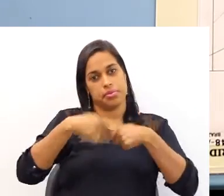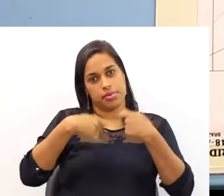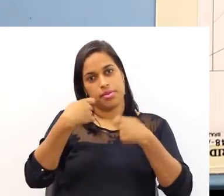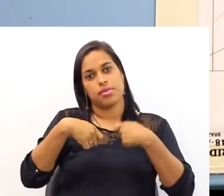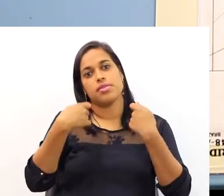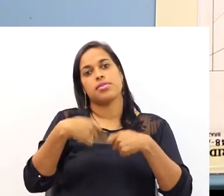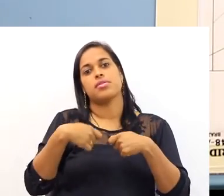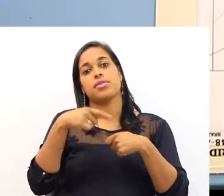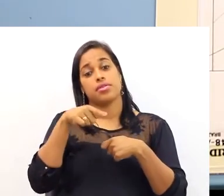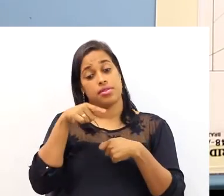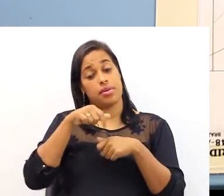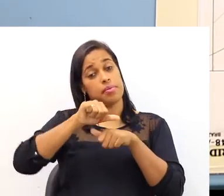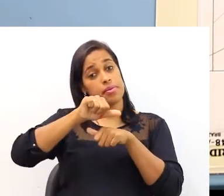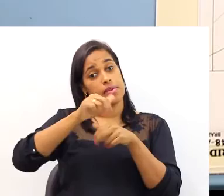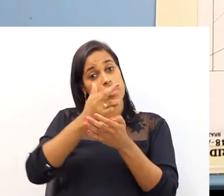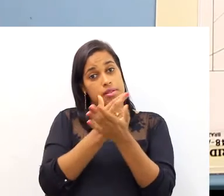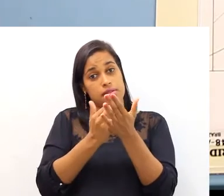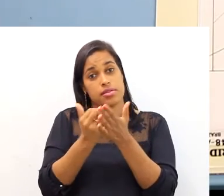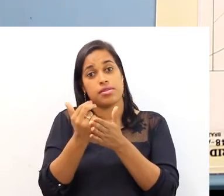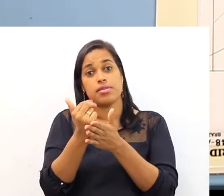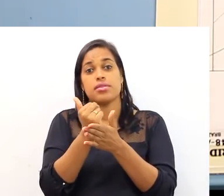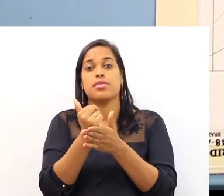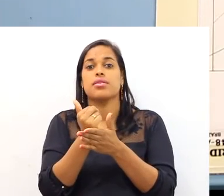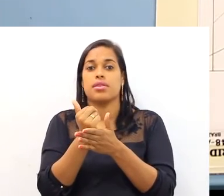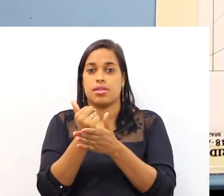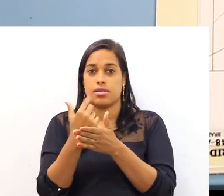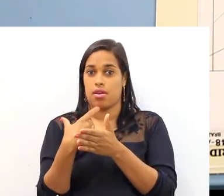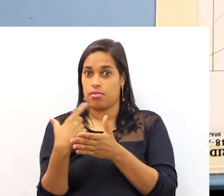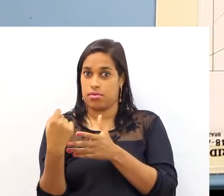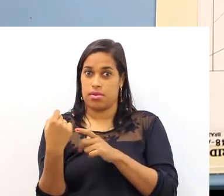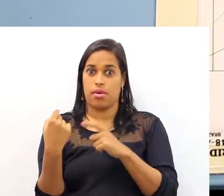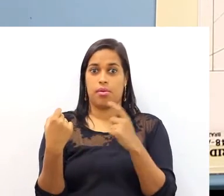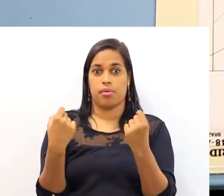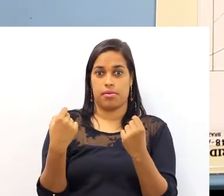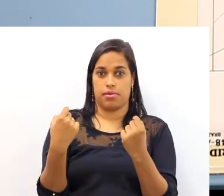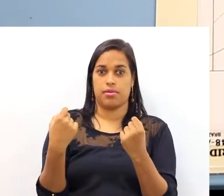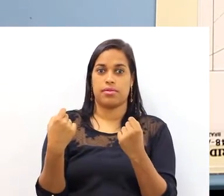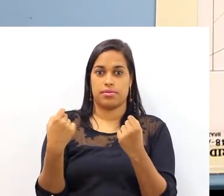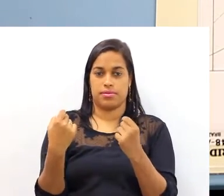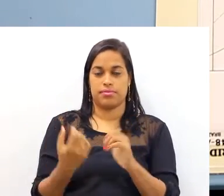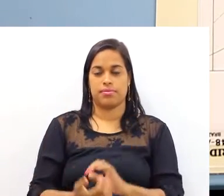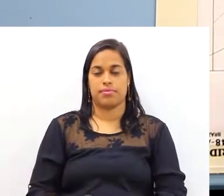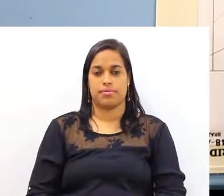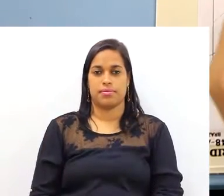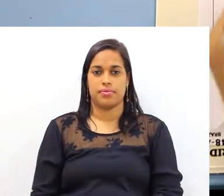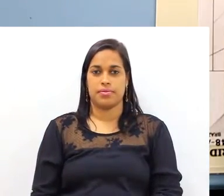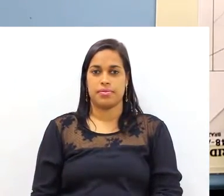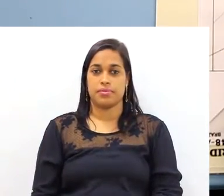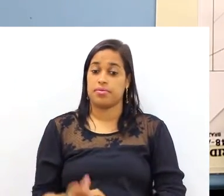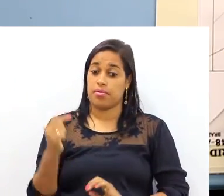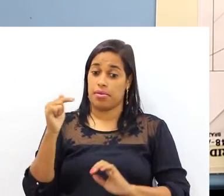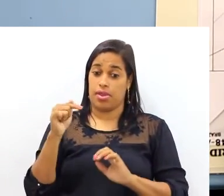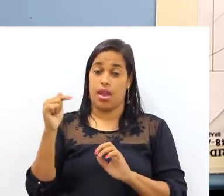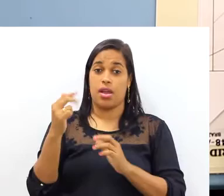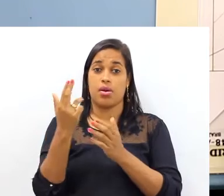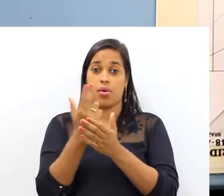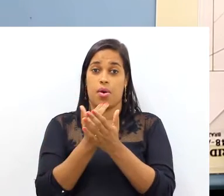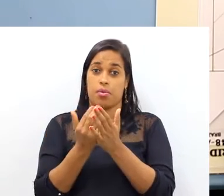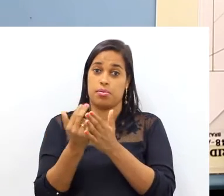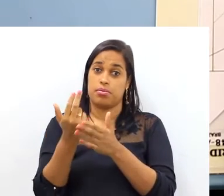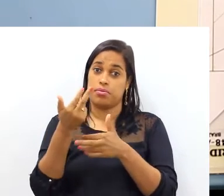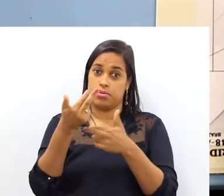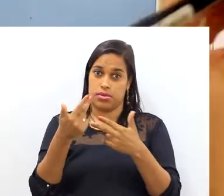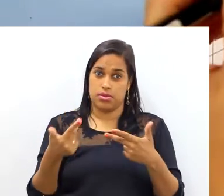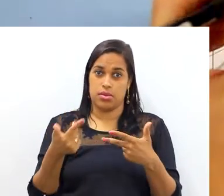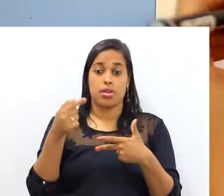adaptações que a gente vai ter que fazer para o desenho da projeção cônica de uma fuga. Então, eu lancei aqui um